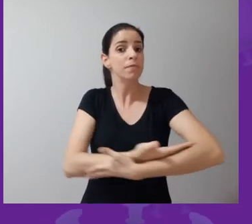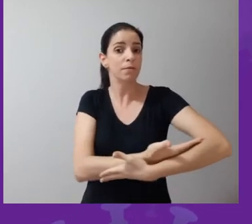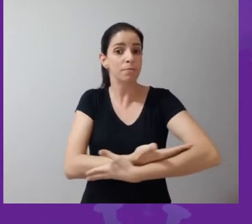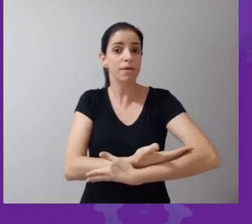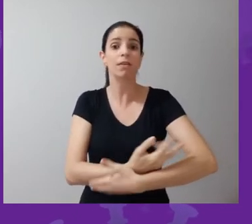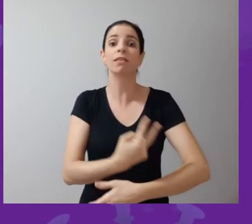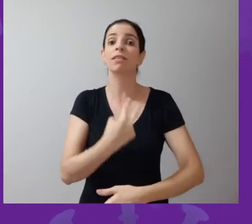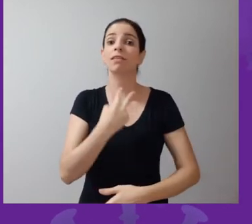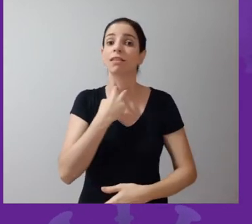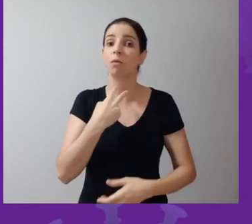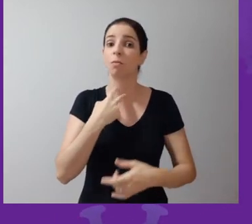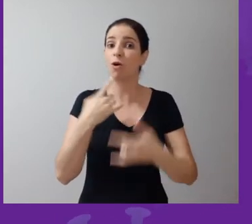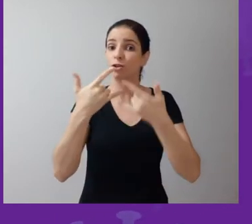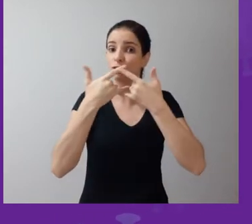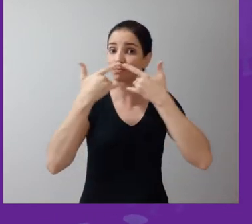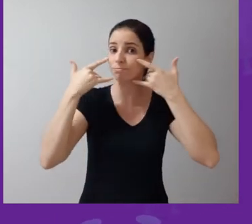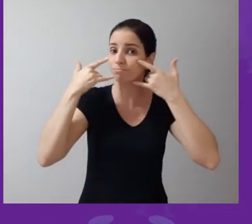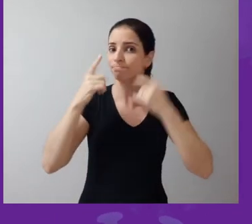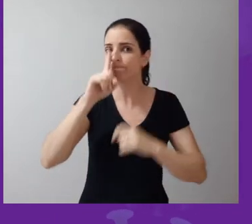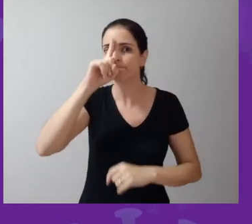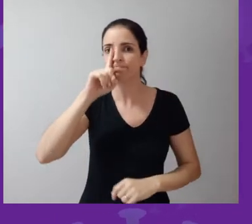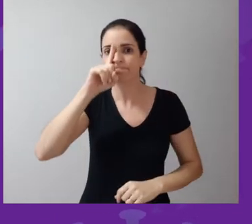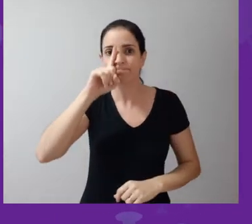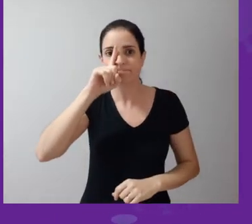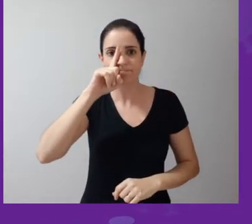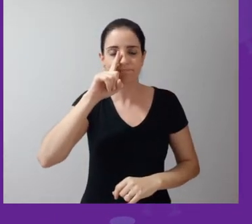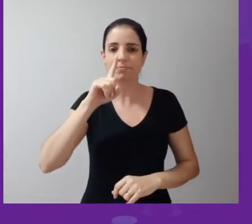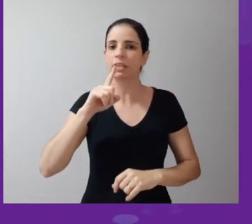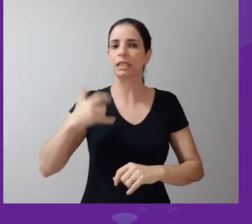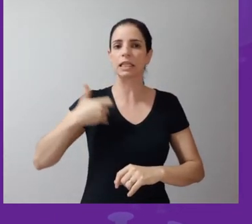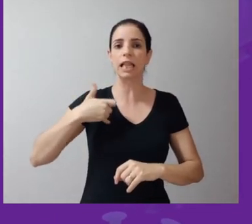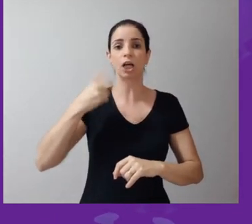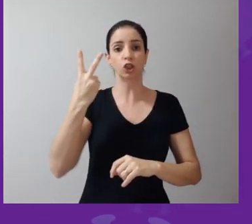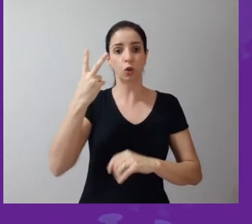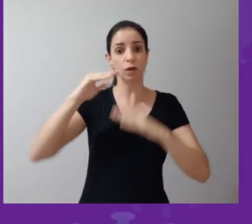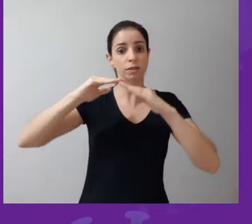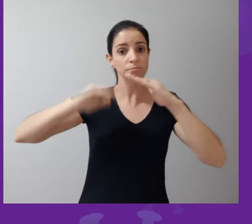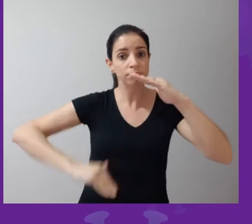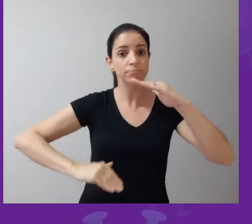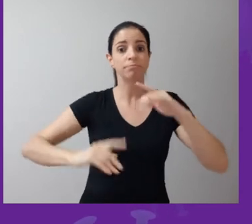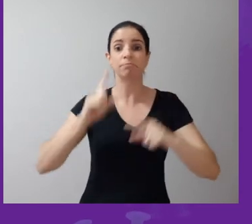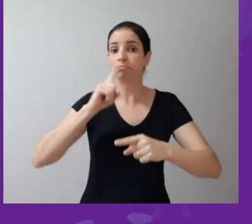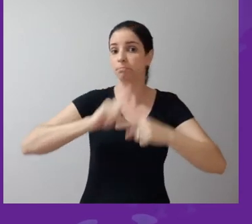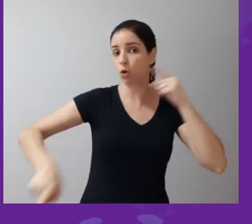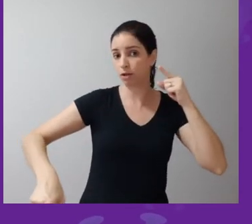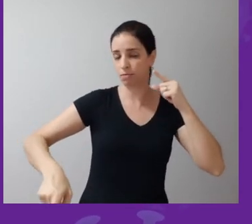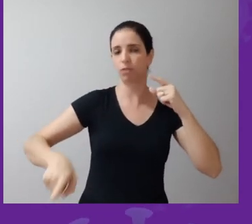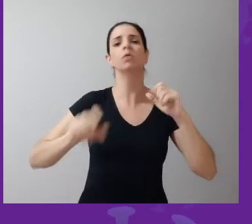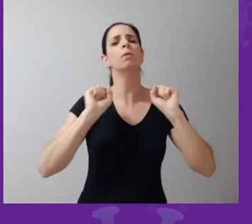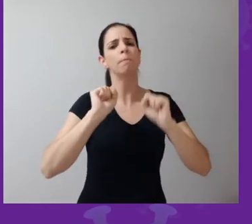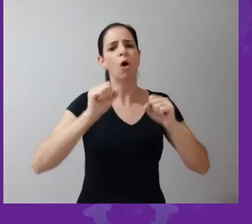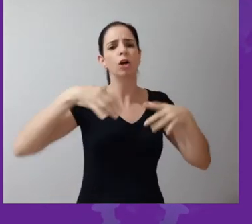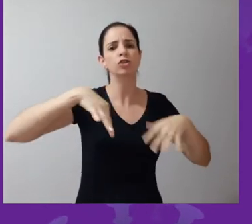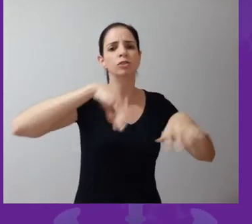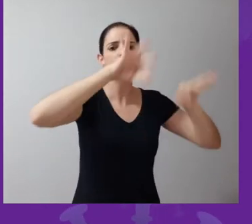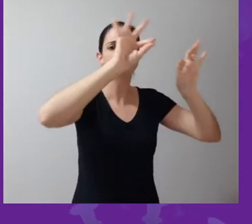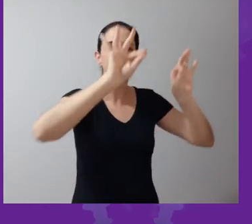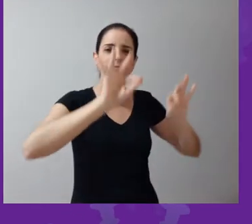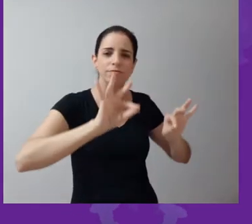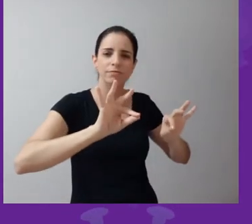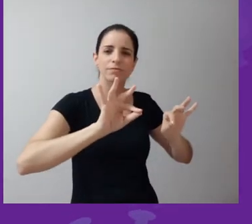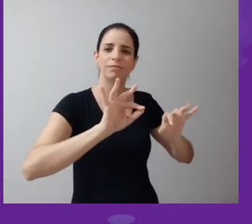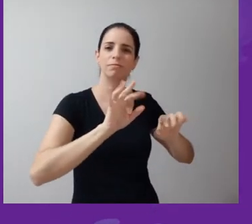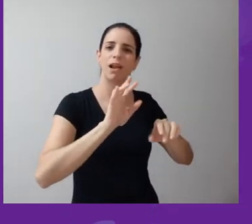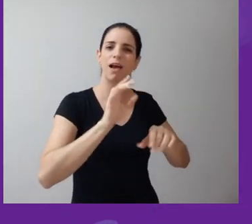Criança menor de dois anos não pode usar máscara porque é perigoso. Então, ela pode até cobrir o rosto da criança com uma fralda, um lencinho, alguma coisa